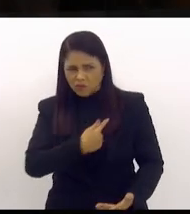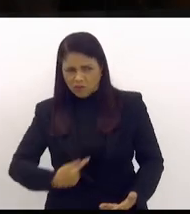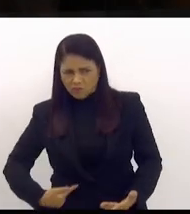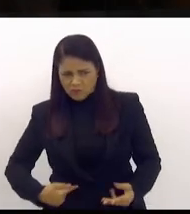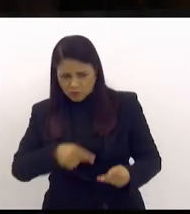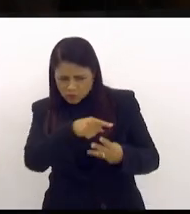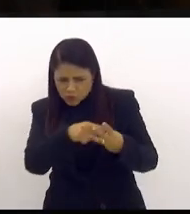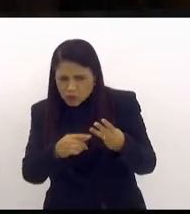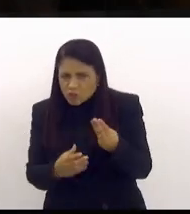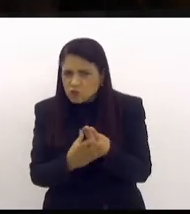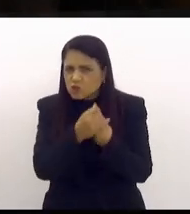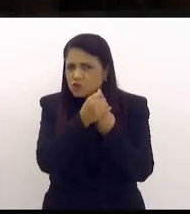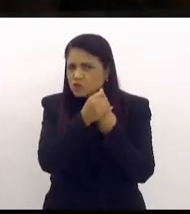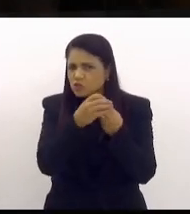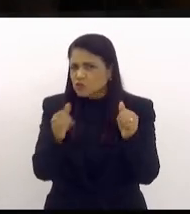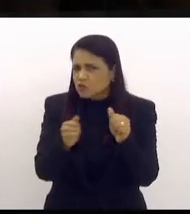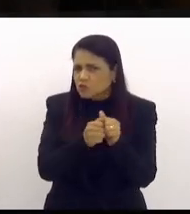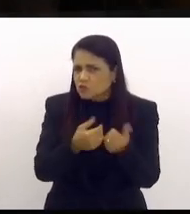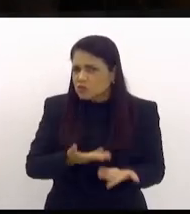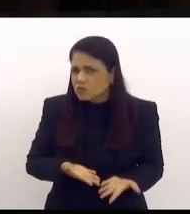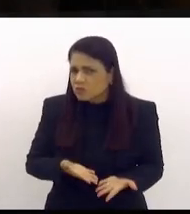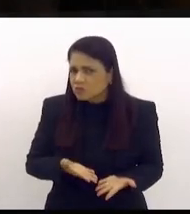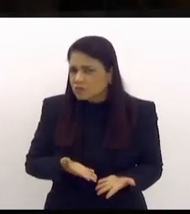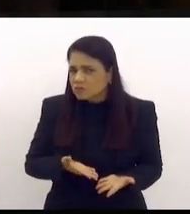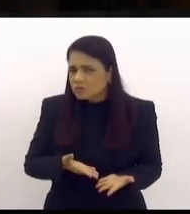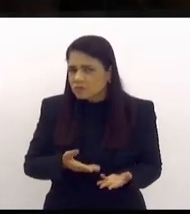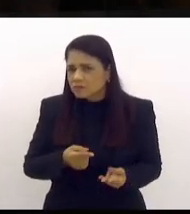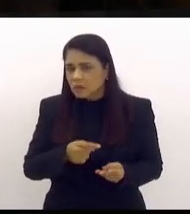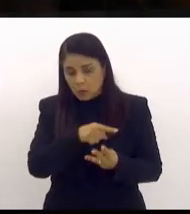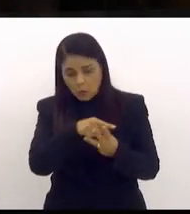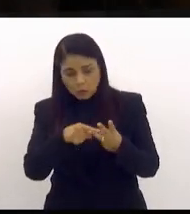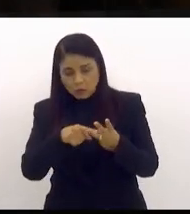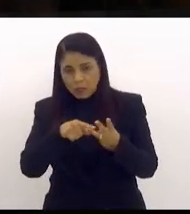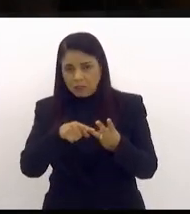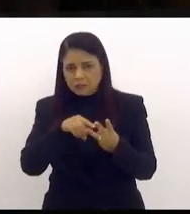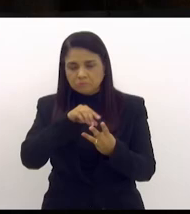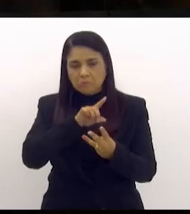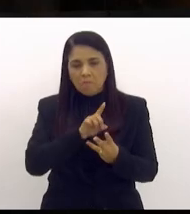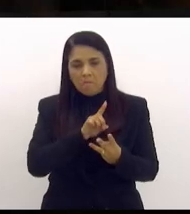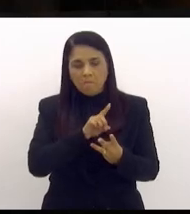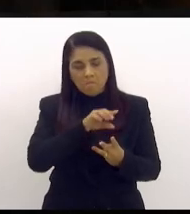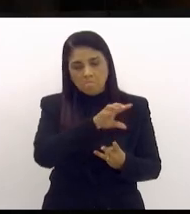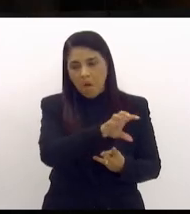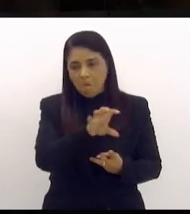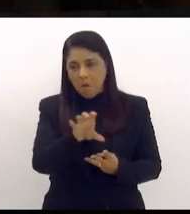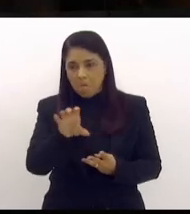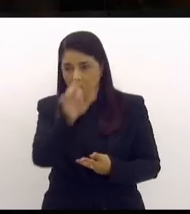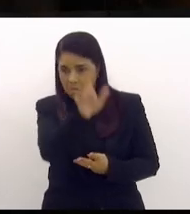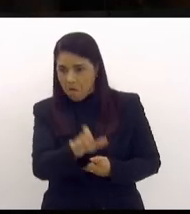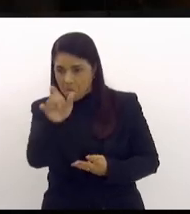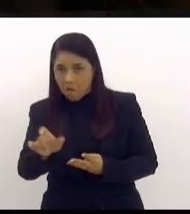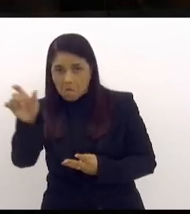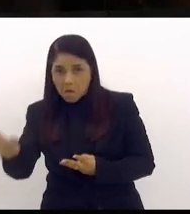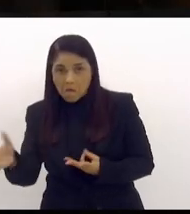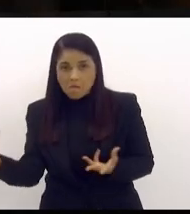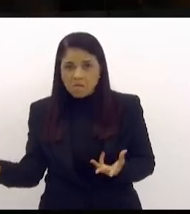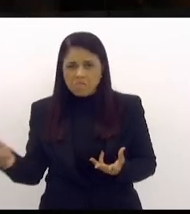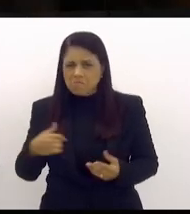três estão juntos ou são os três separados? A mim me parece